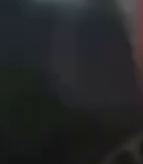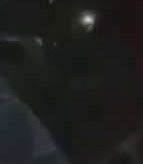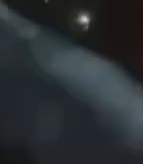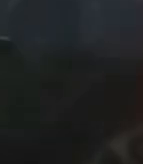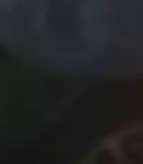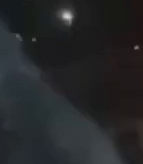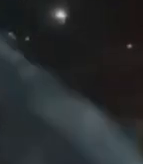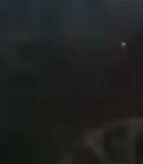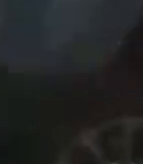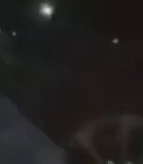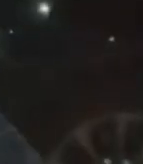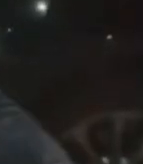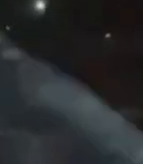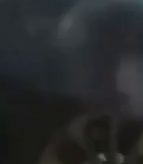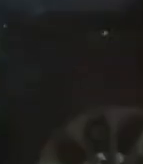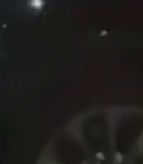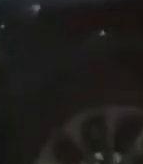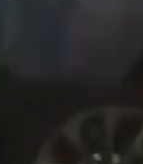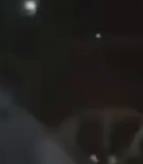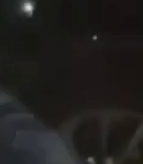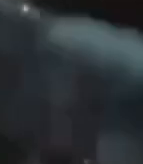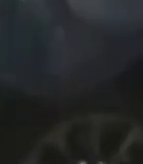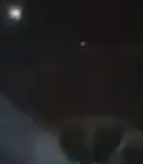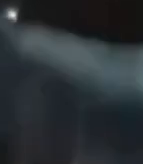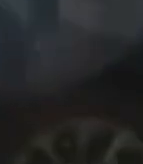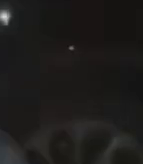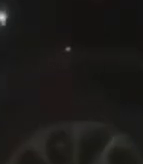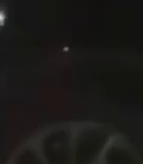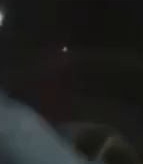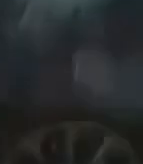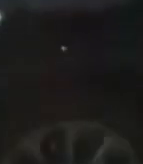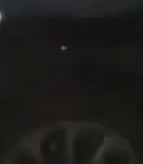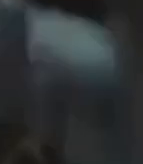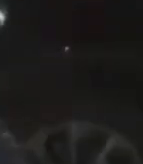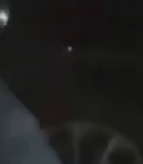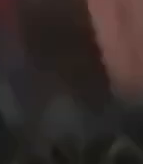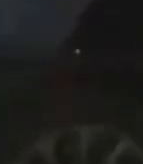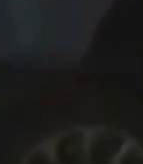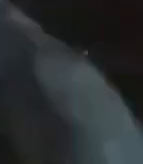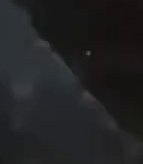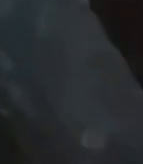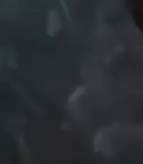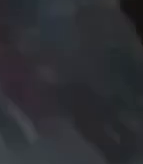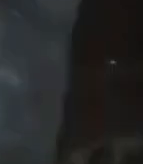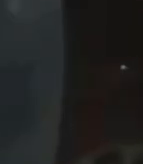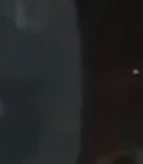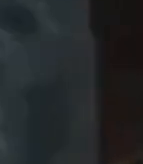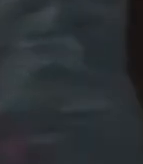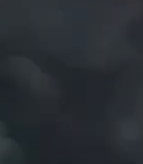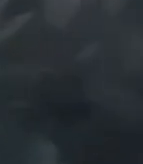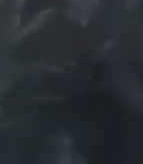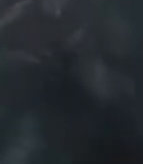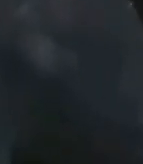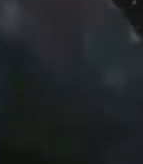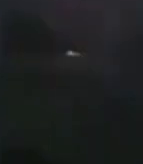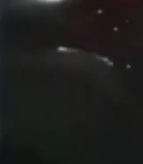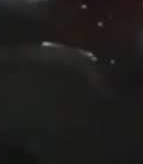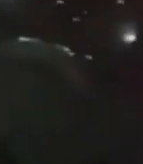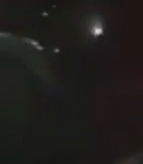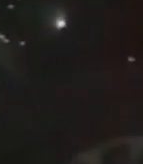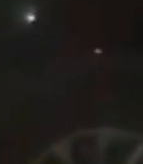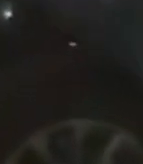nosso povo não merece sofrer. Nós precisamos de mais segurança. A equipe da prefeitura está fazendo a sua parte.